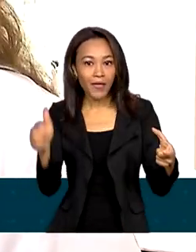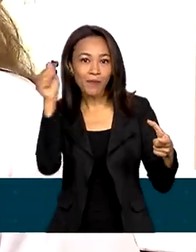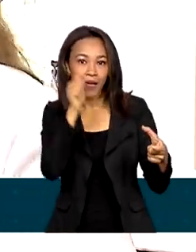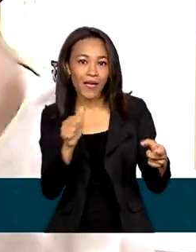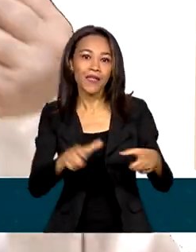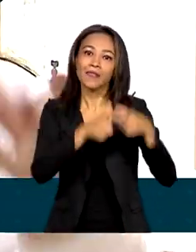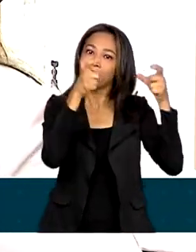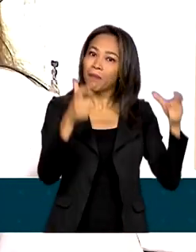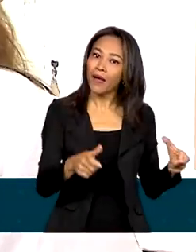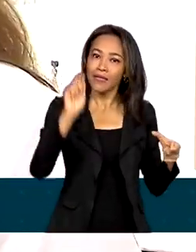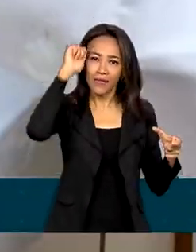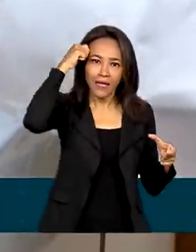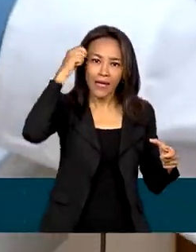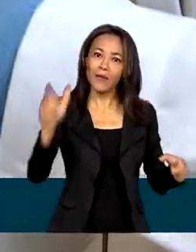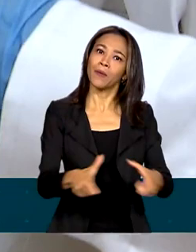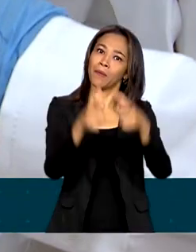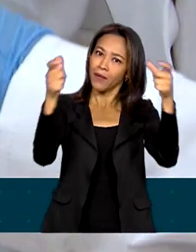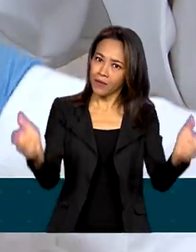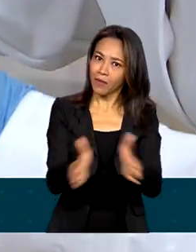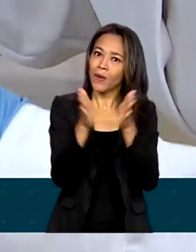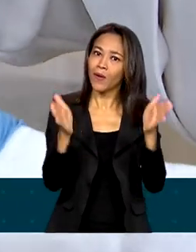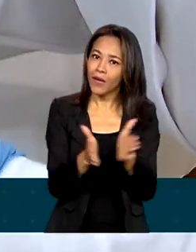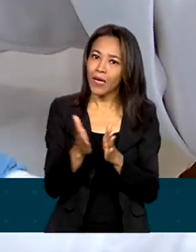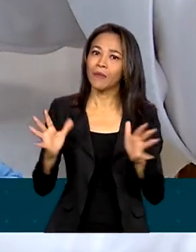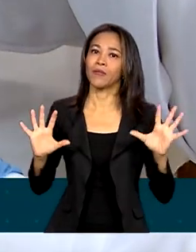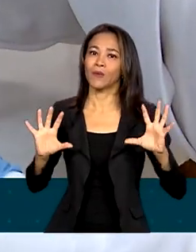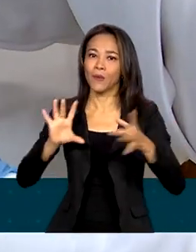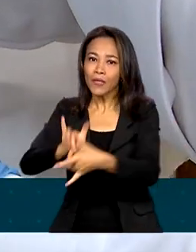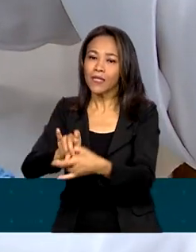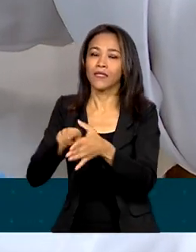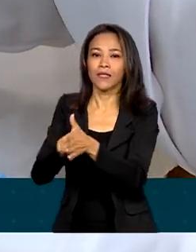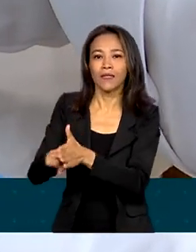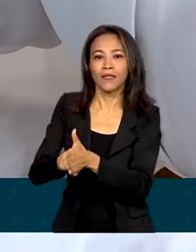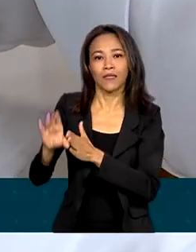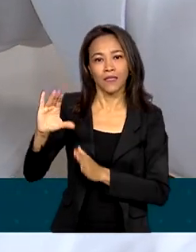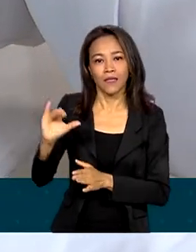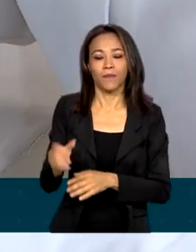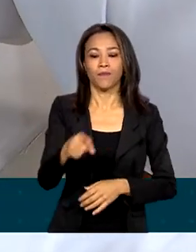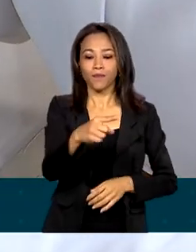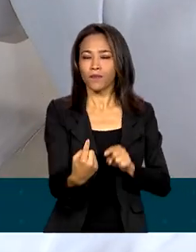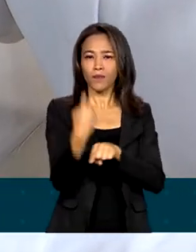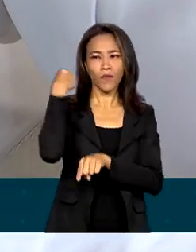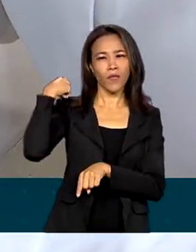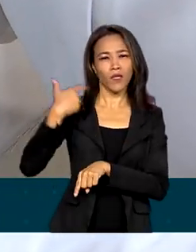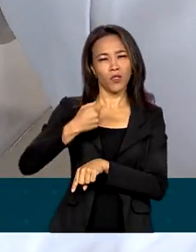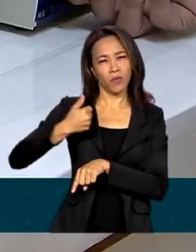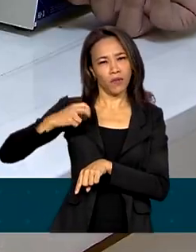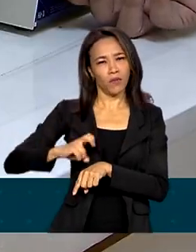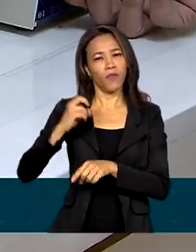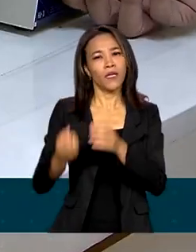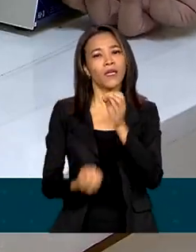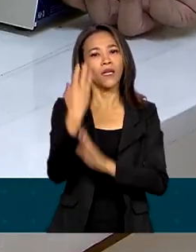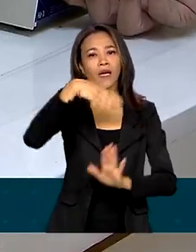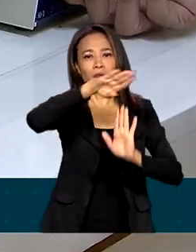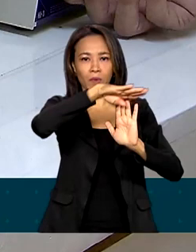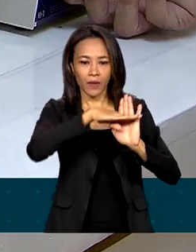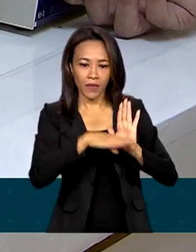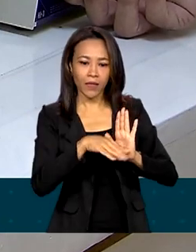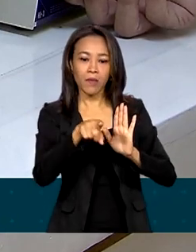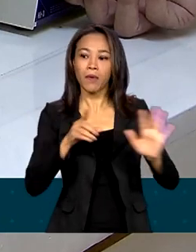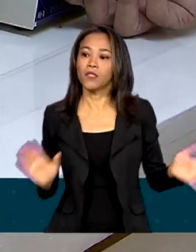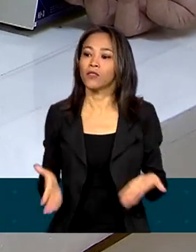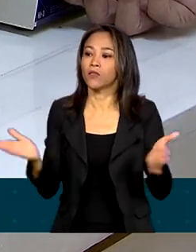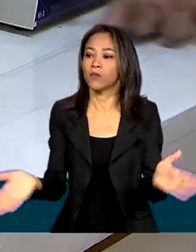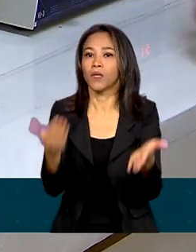mais negros, mais pobres. Em 2005, foi criado o programa Mulher e Ciência para estimular meninas a